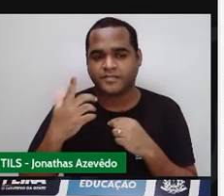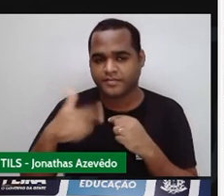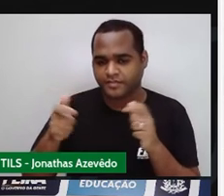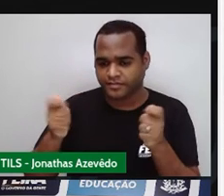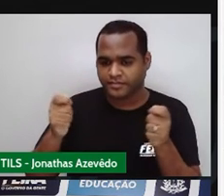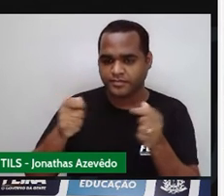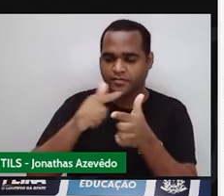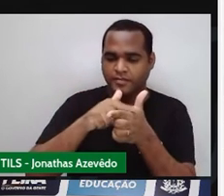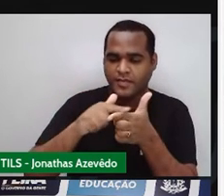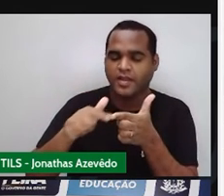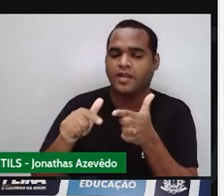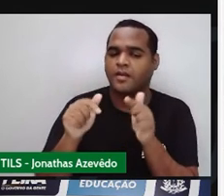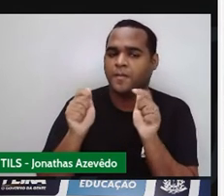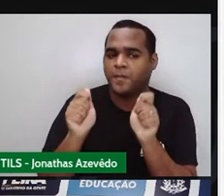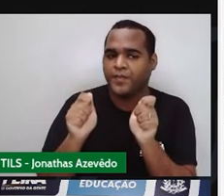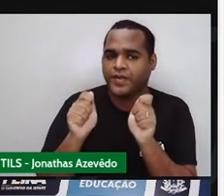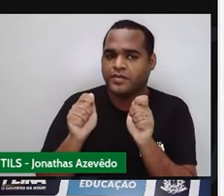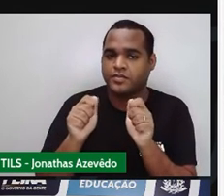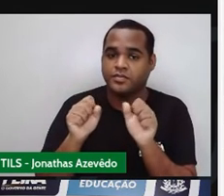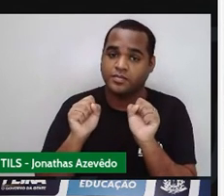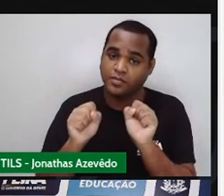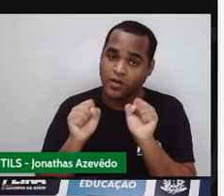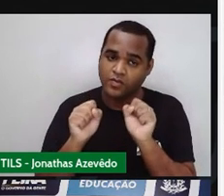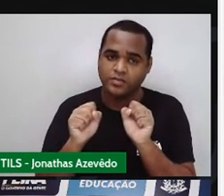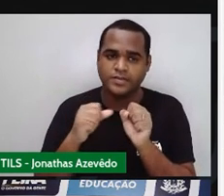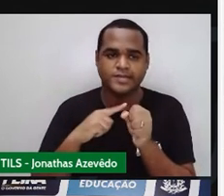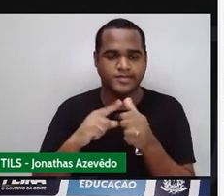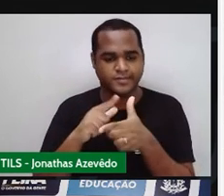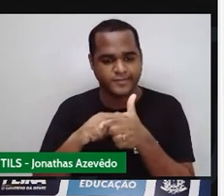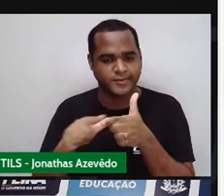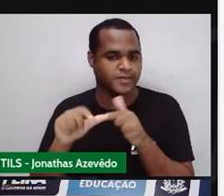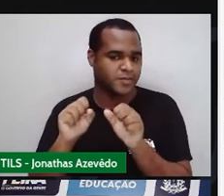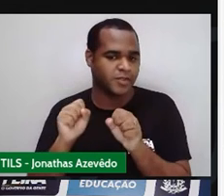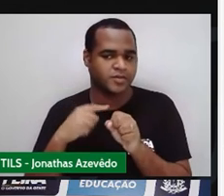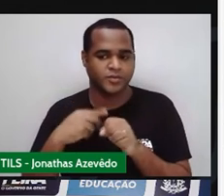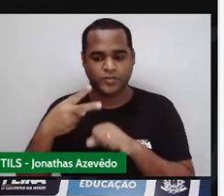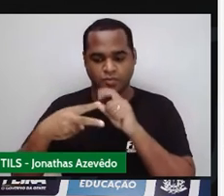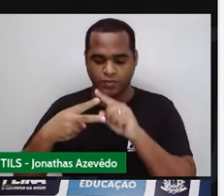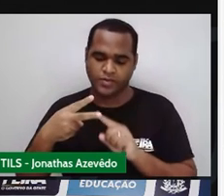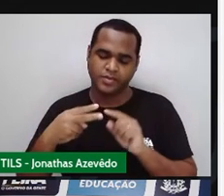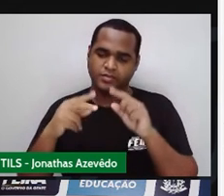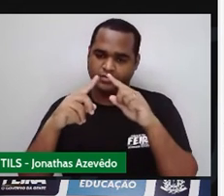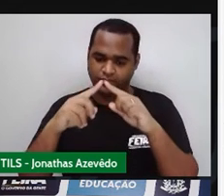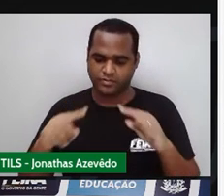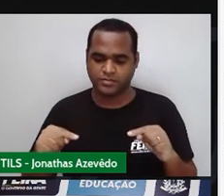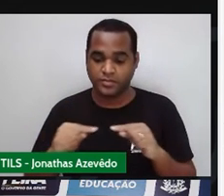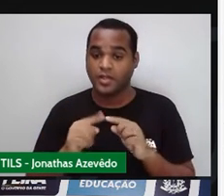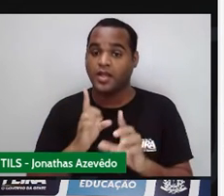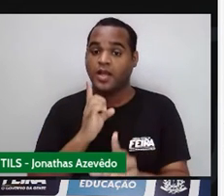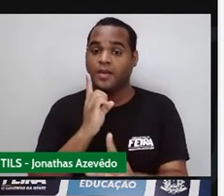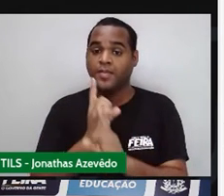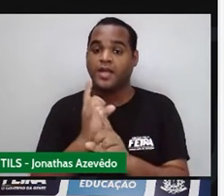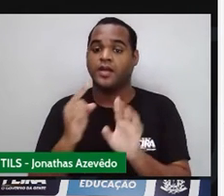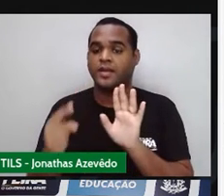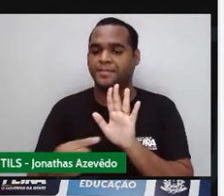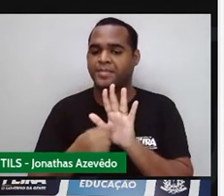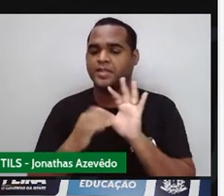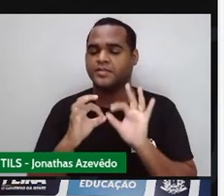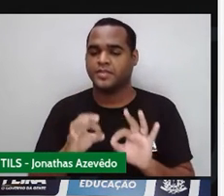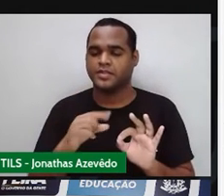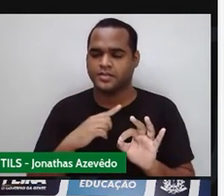Dividir esse trapézio em dois triângulos. Só que agora com o objetivo de achar uma